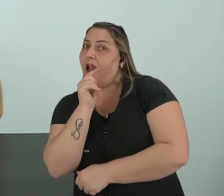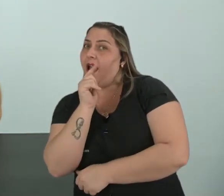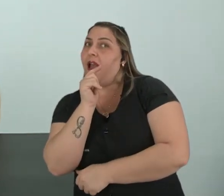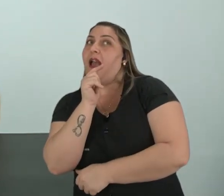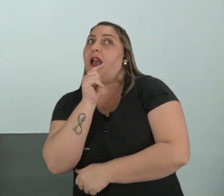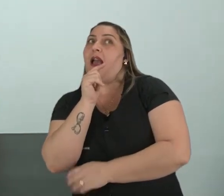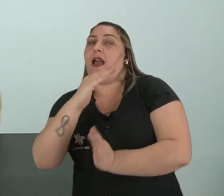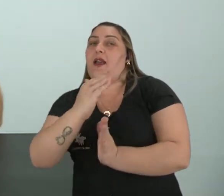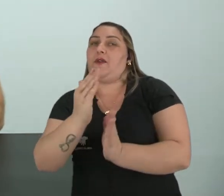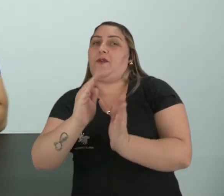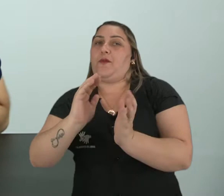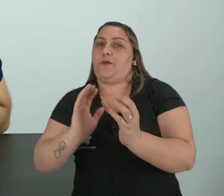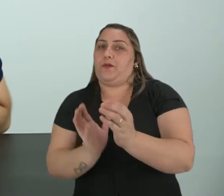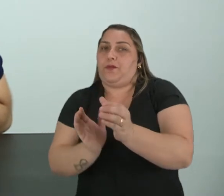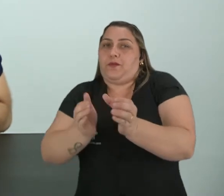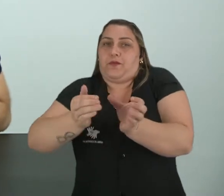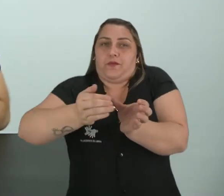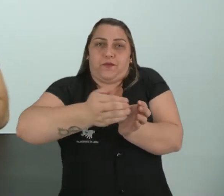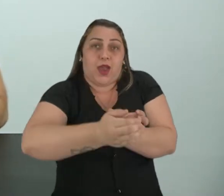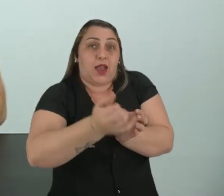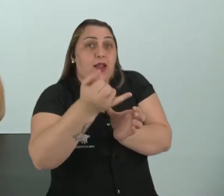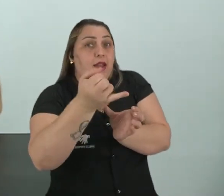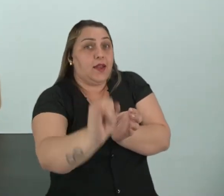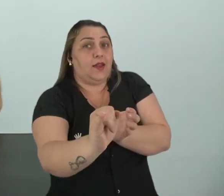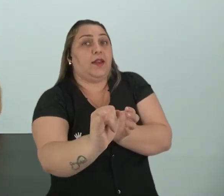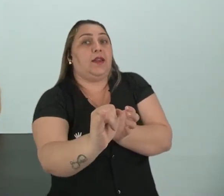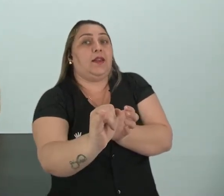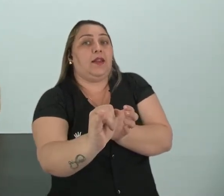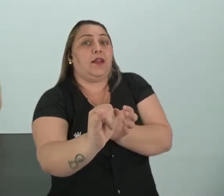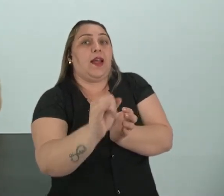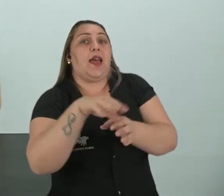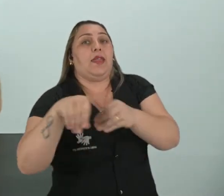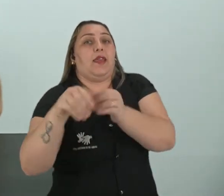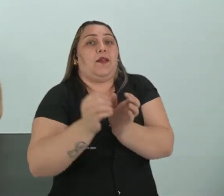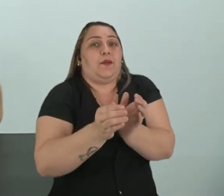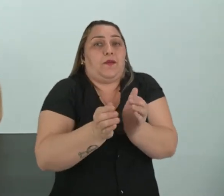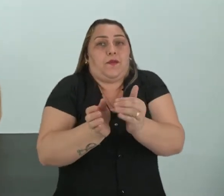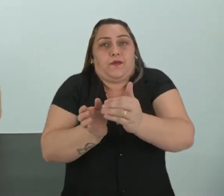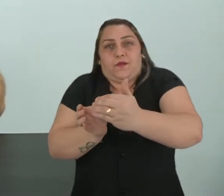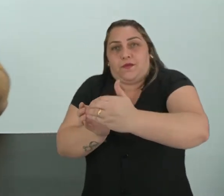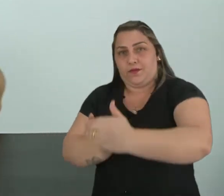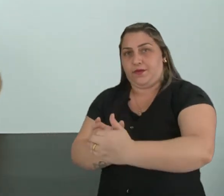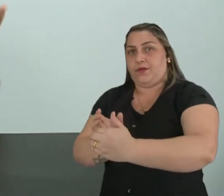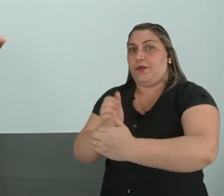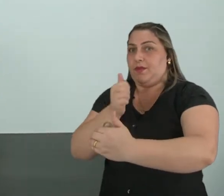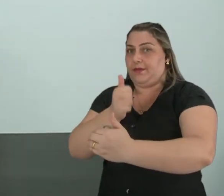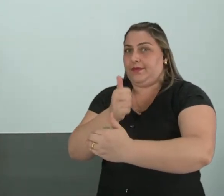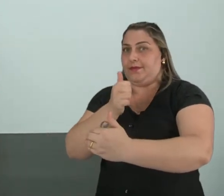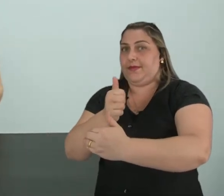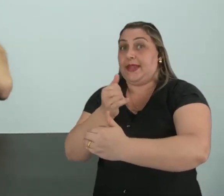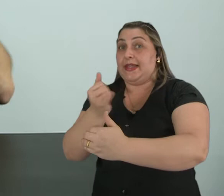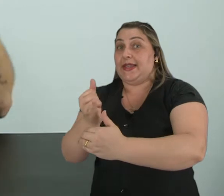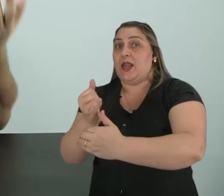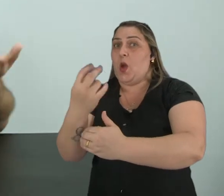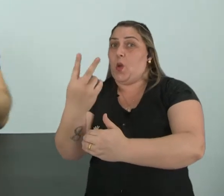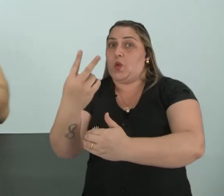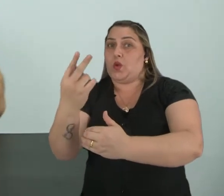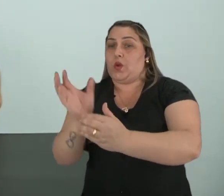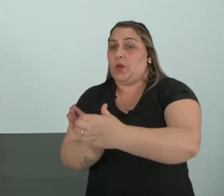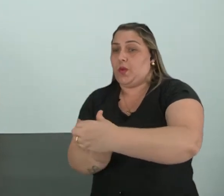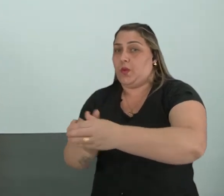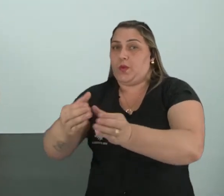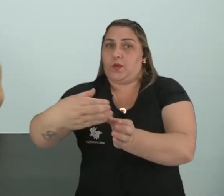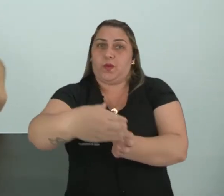a gente vira a água. Se for da terra, a gente vira. E se ele for da água e da terra,